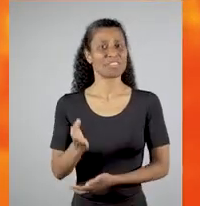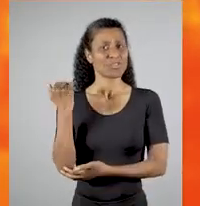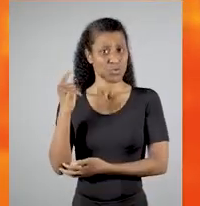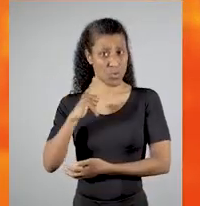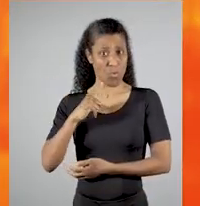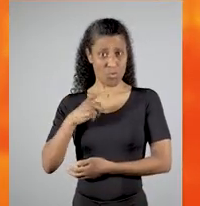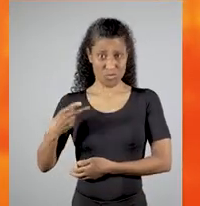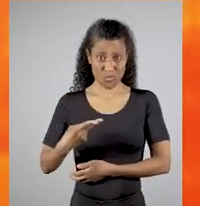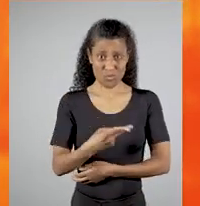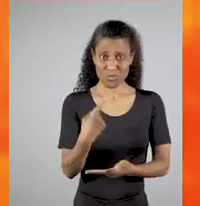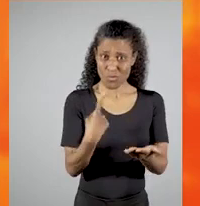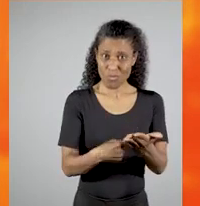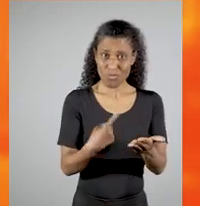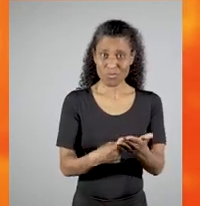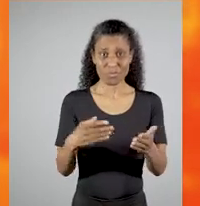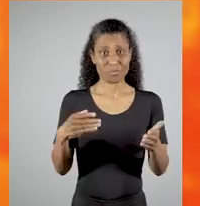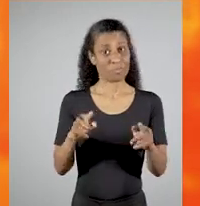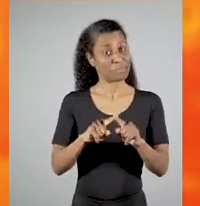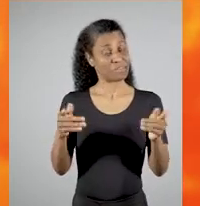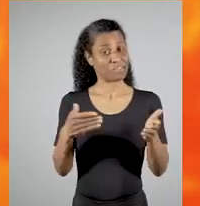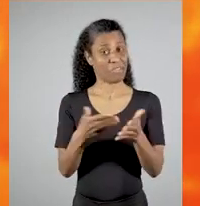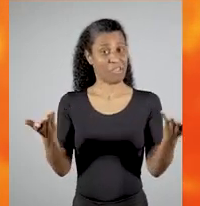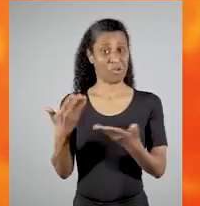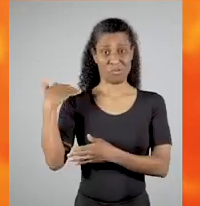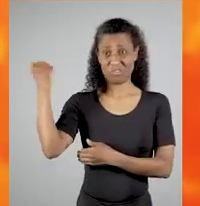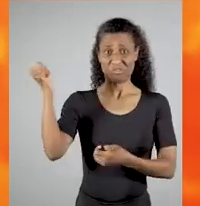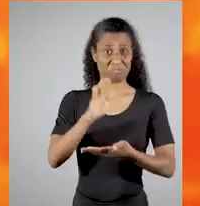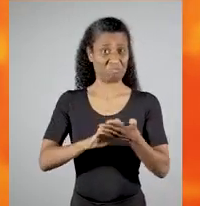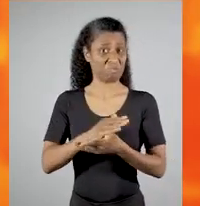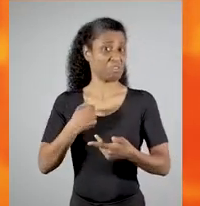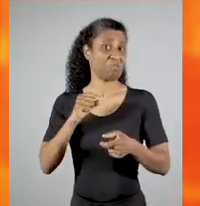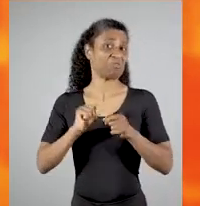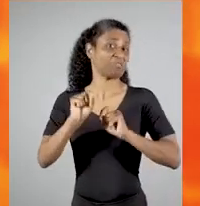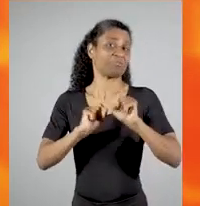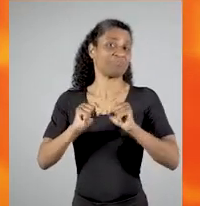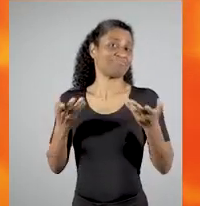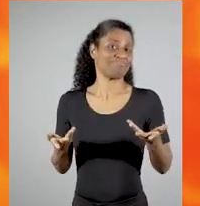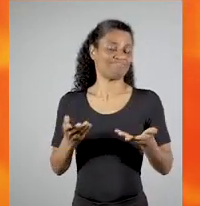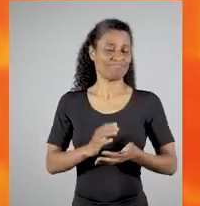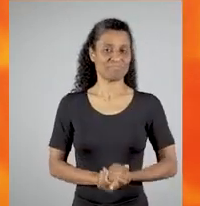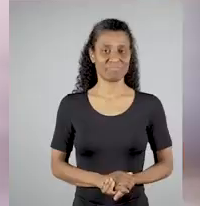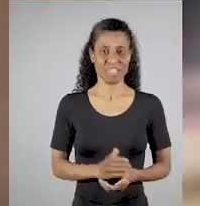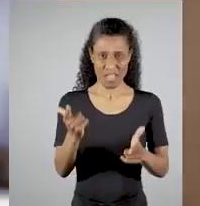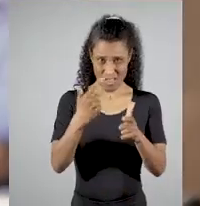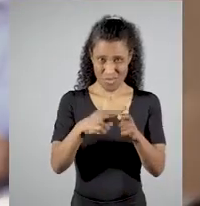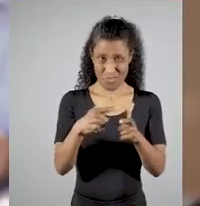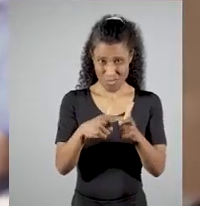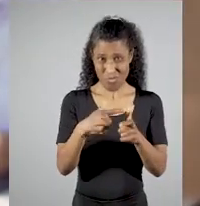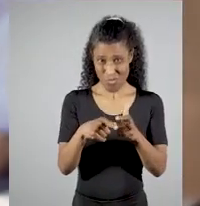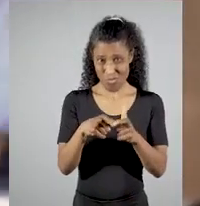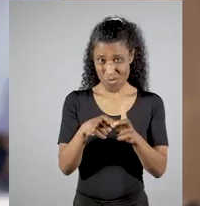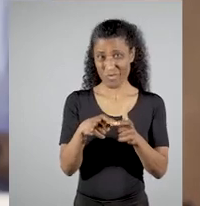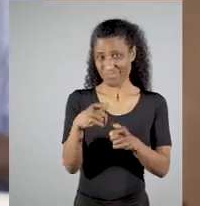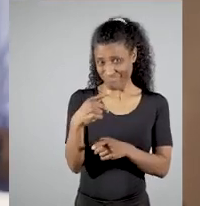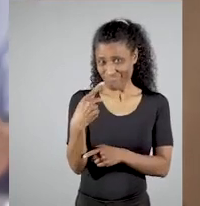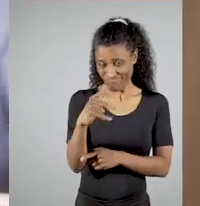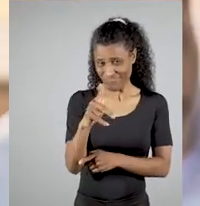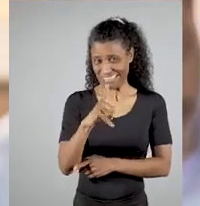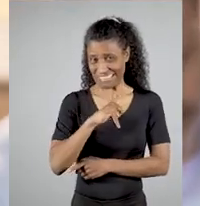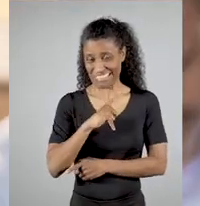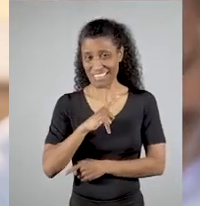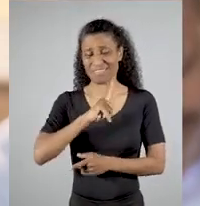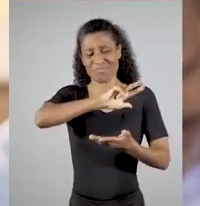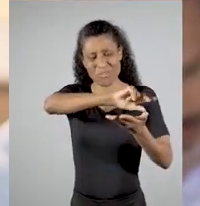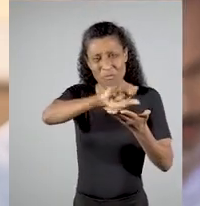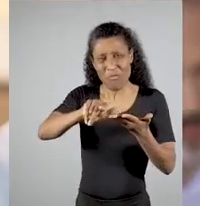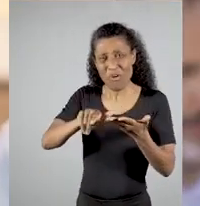Eu tinha uma cirurgia marcada, mas até agora não me chamaram. O que que eu faço? Este drama que tu estás vivendo